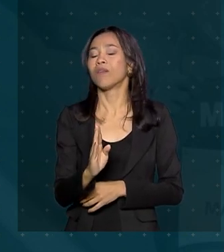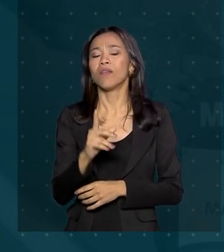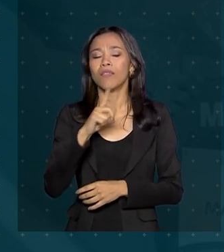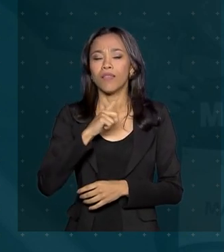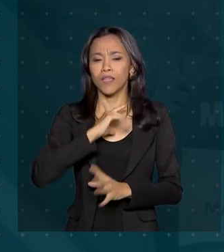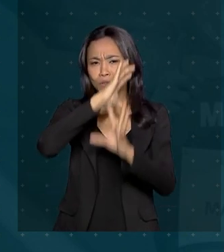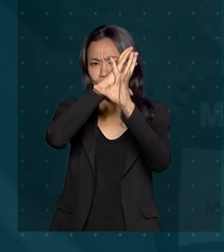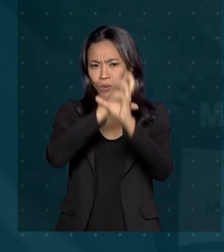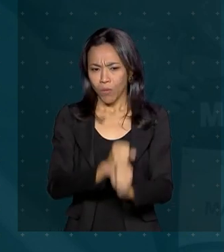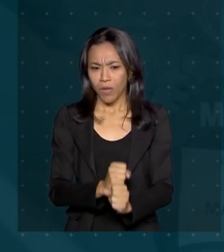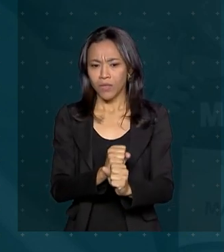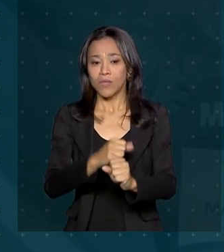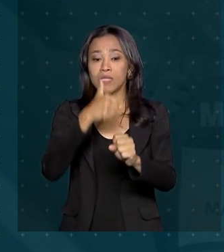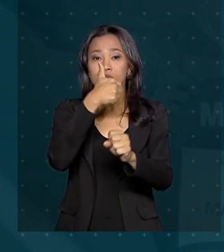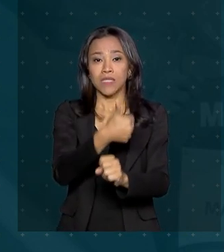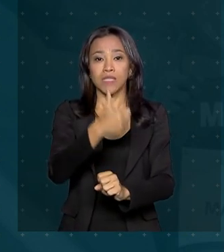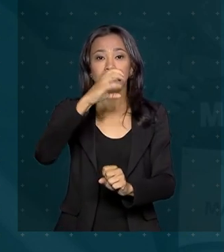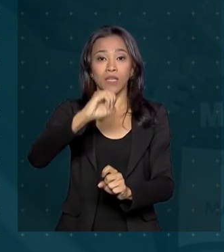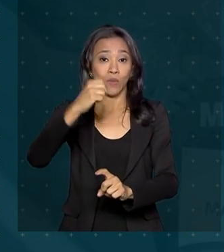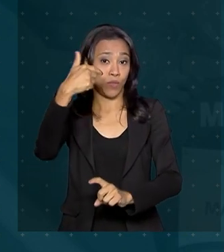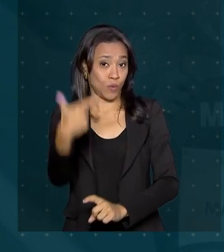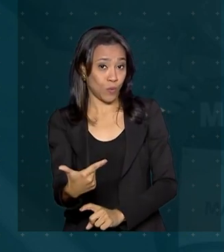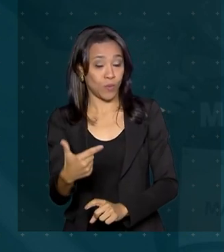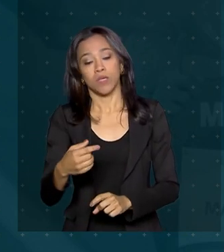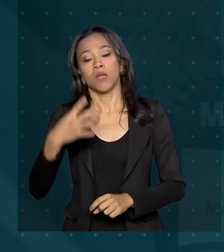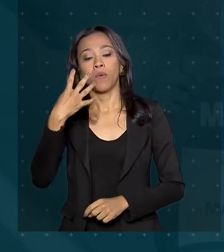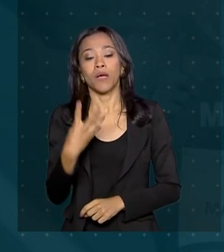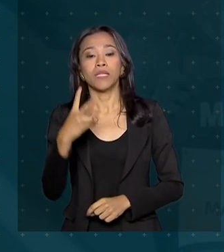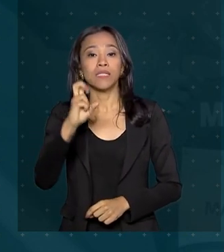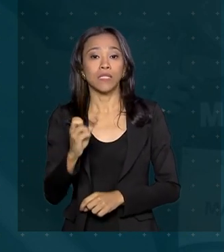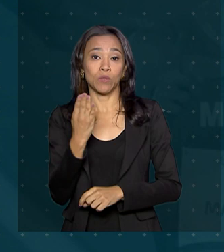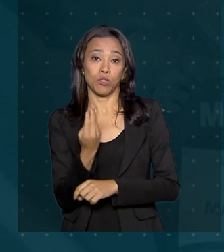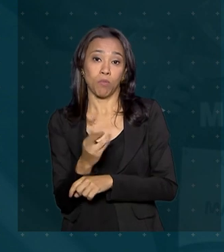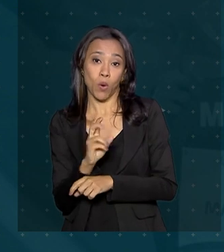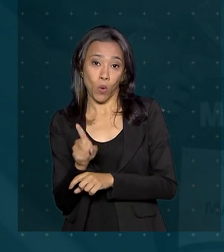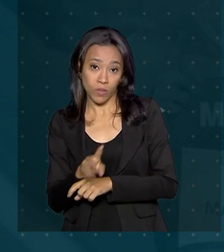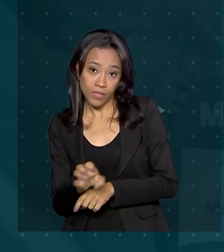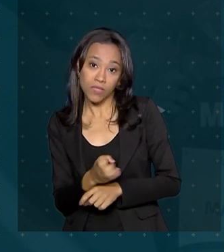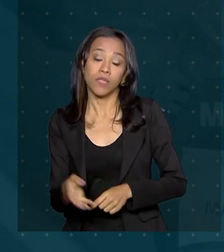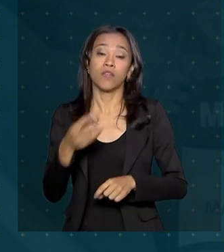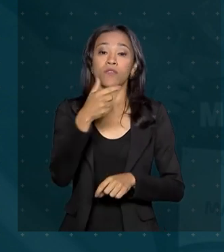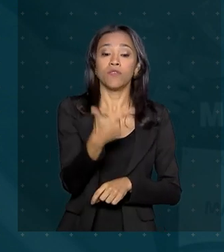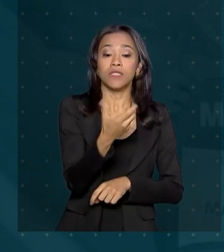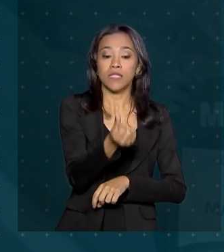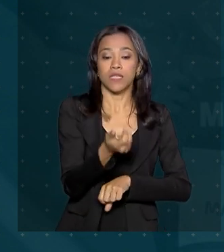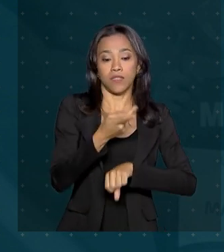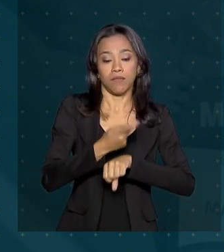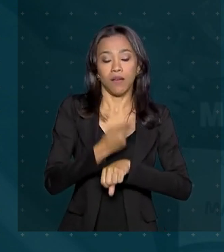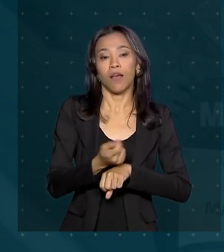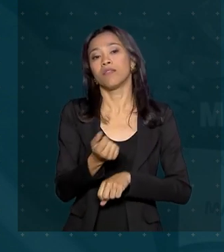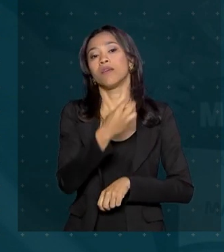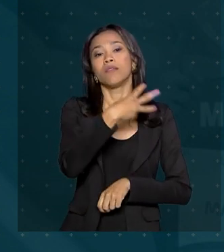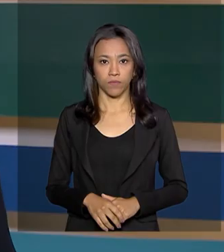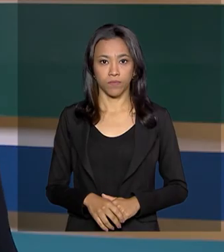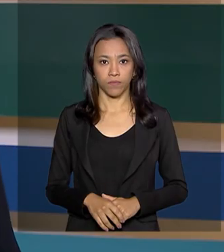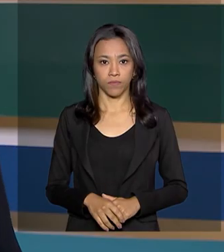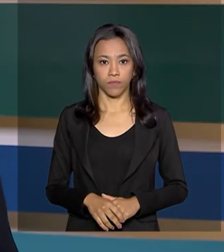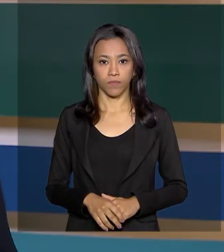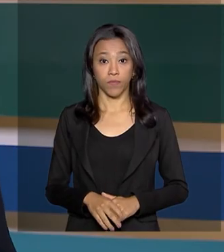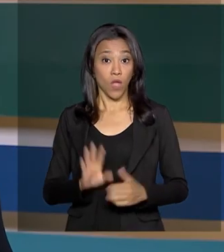tem um total de 102 medalhas. 45 de bronze, 26 de prata e 31 de ouro.